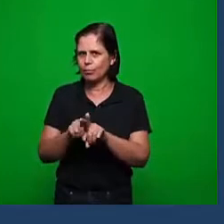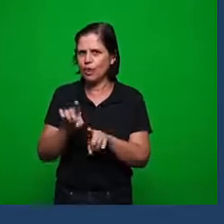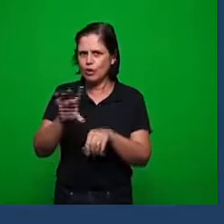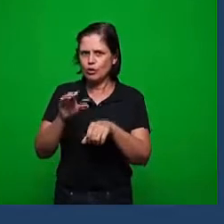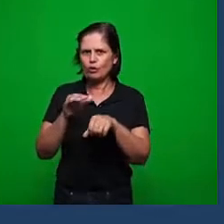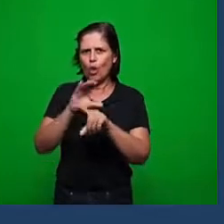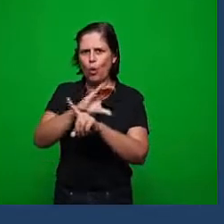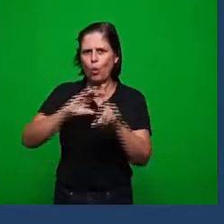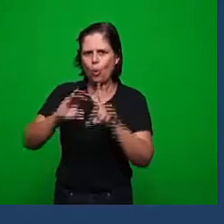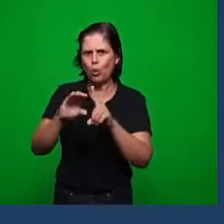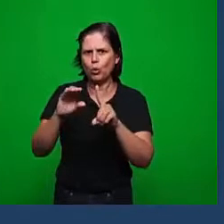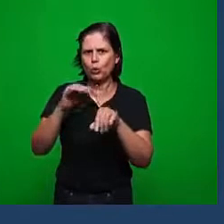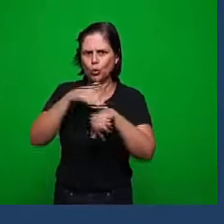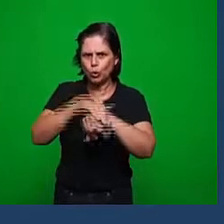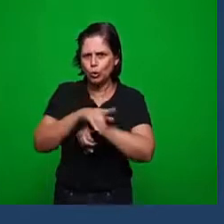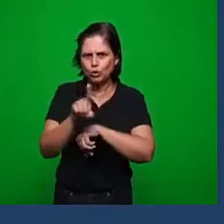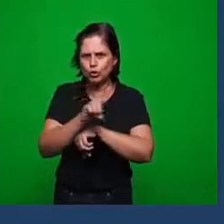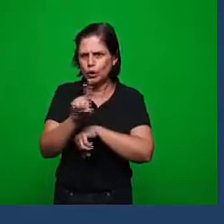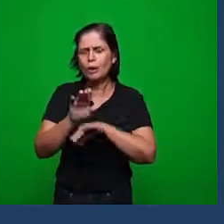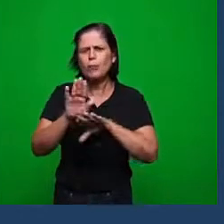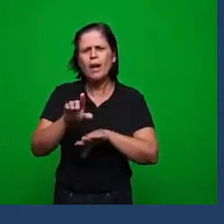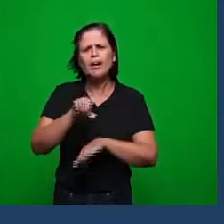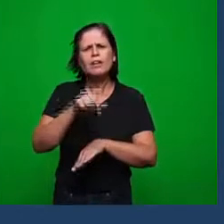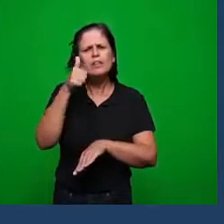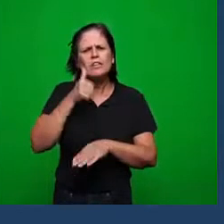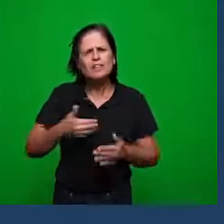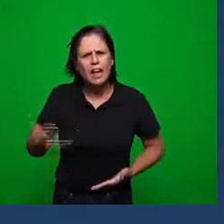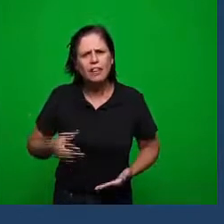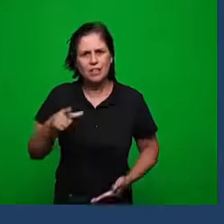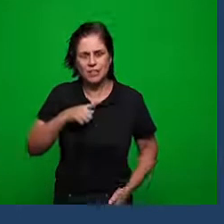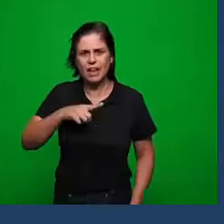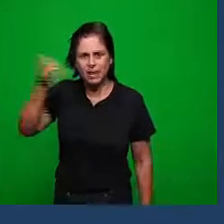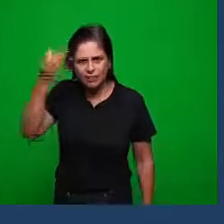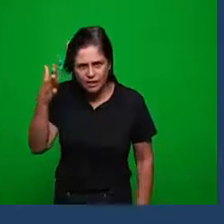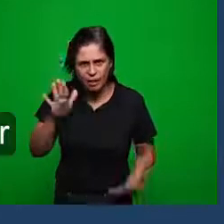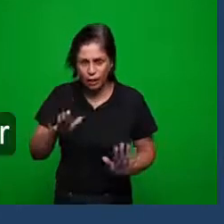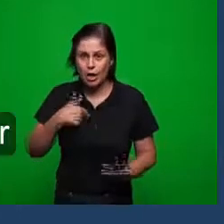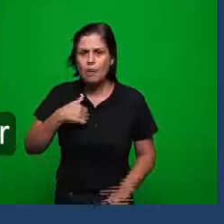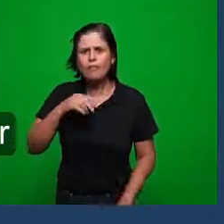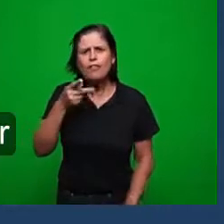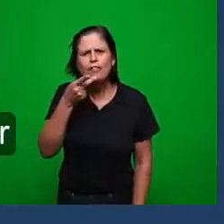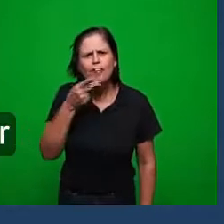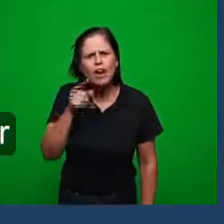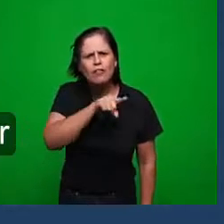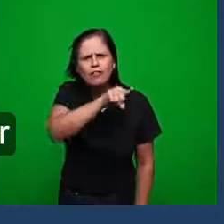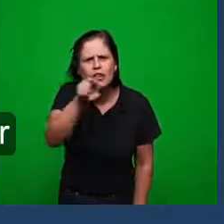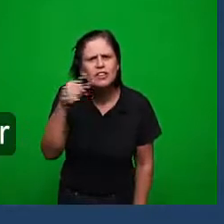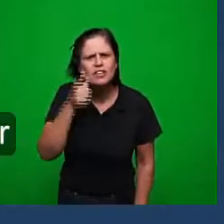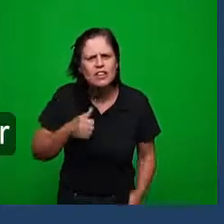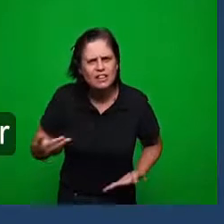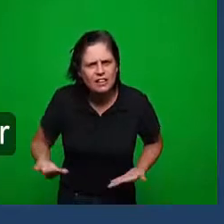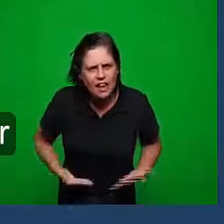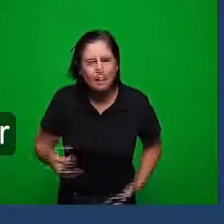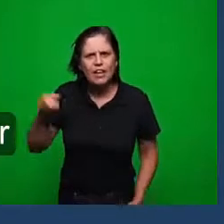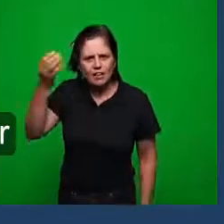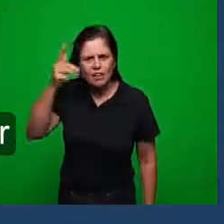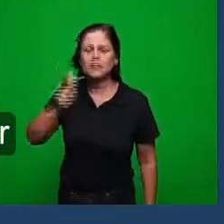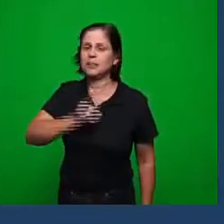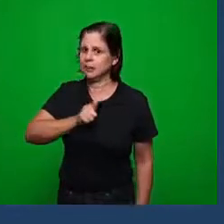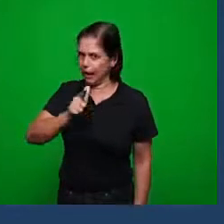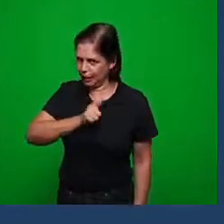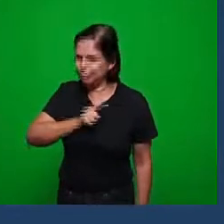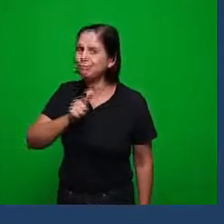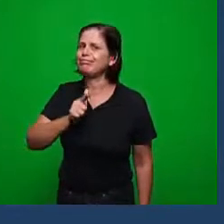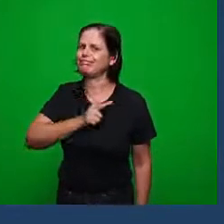para o culto da noite mas as irmãs que tem revelação eu quero dizer uma coisa as irmãs tem revelação quando